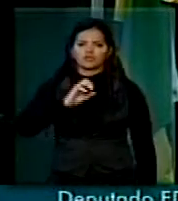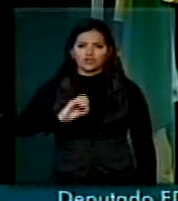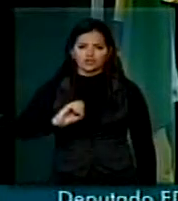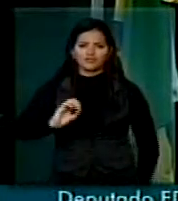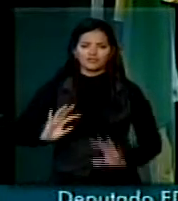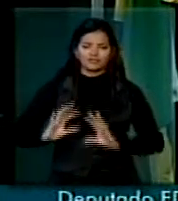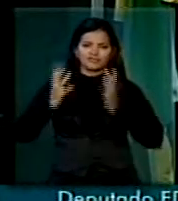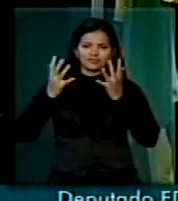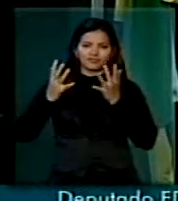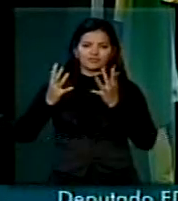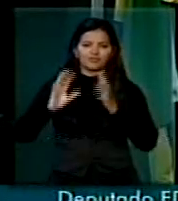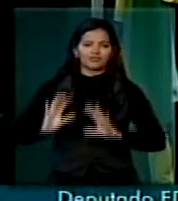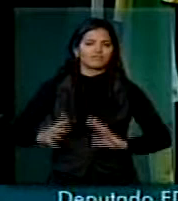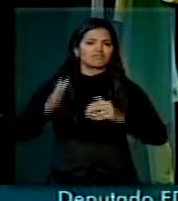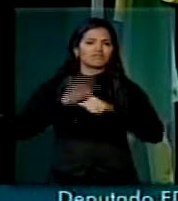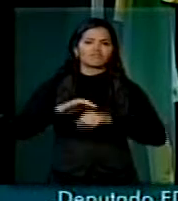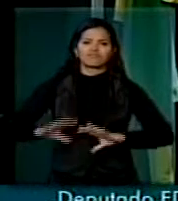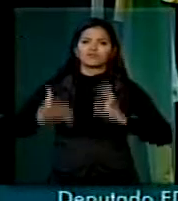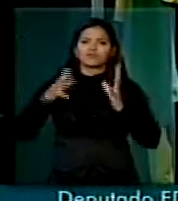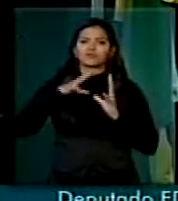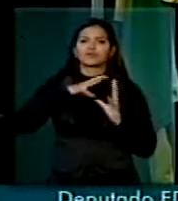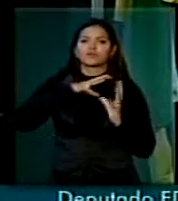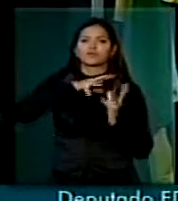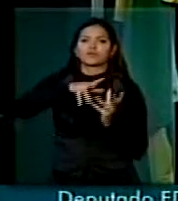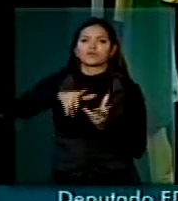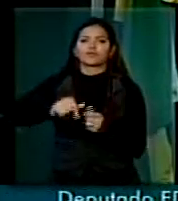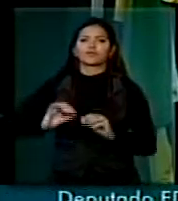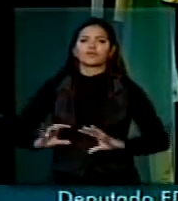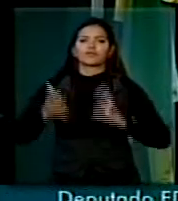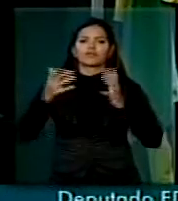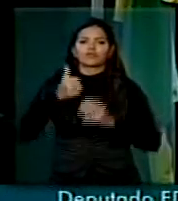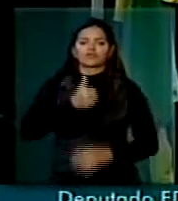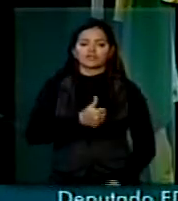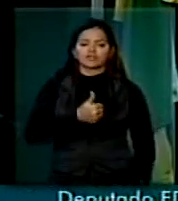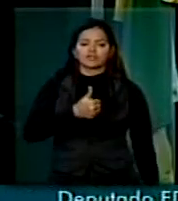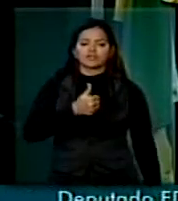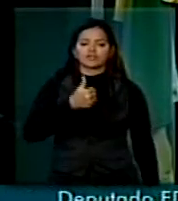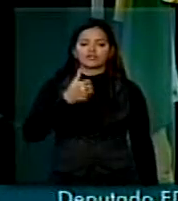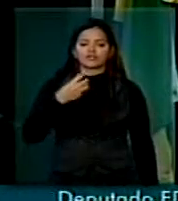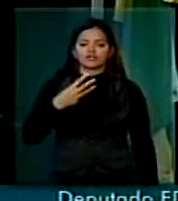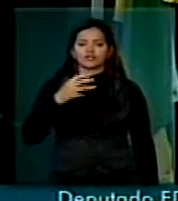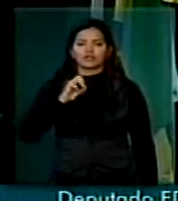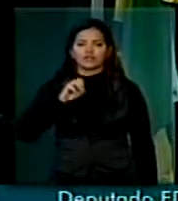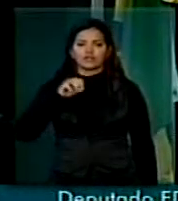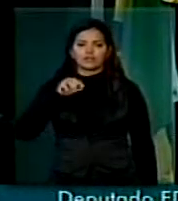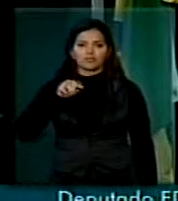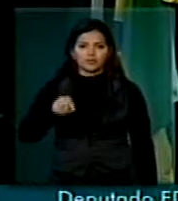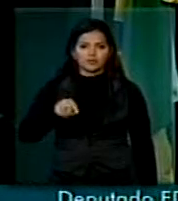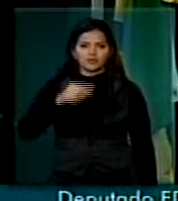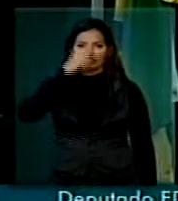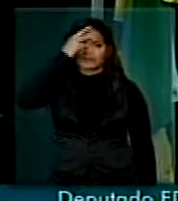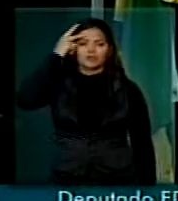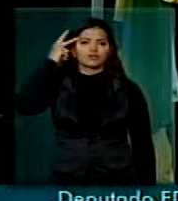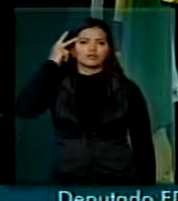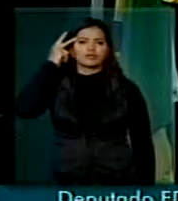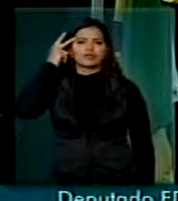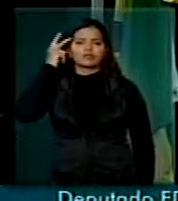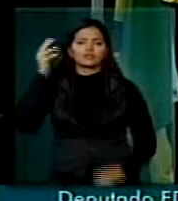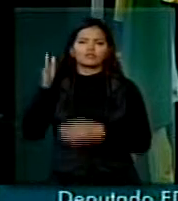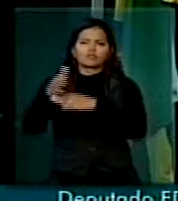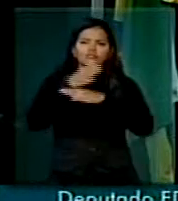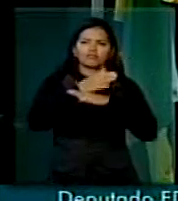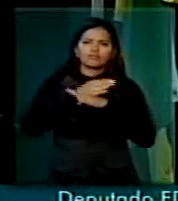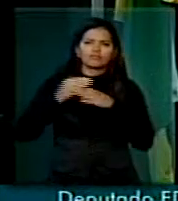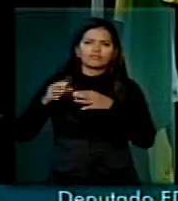Considerado um maiores eventos do mundo na categoria, o evento reuniu 130 mil pessoas distribuídas em